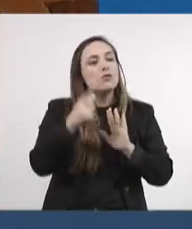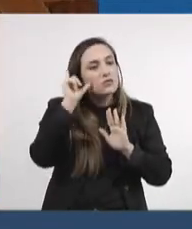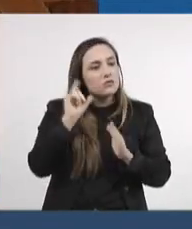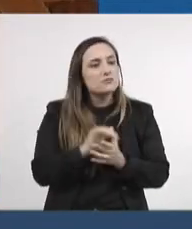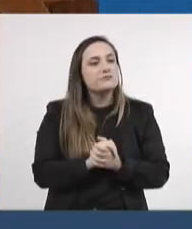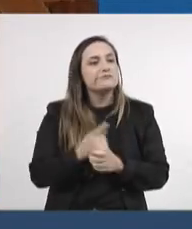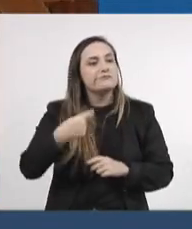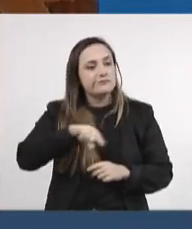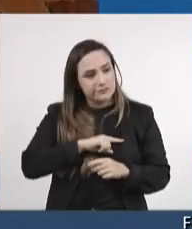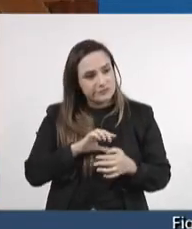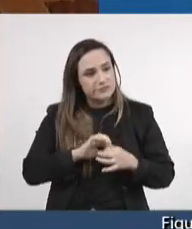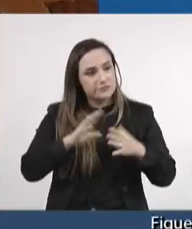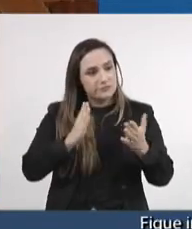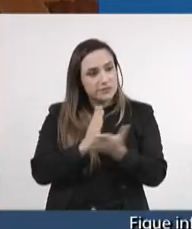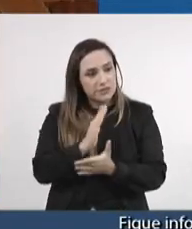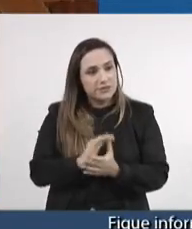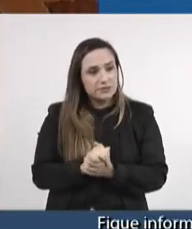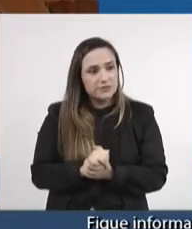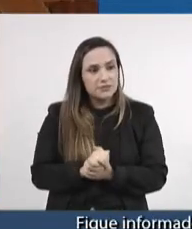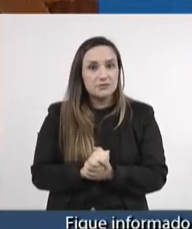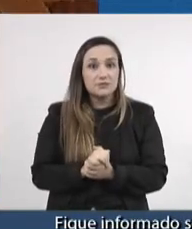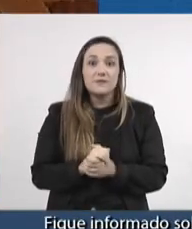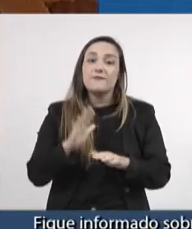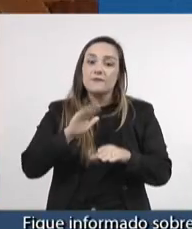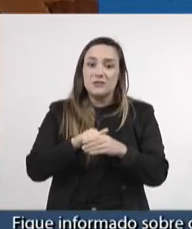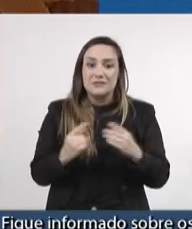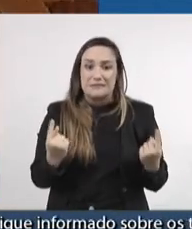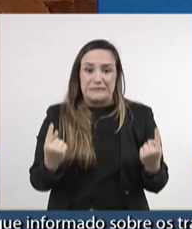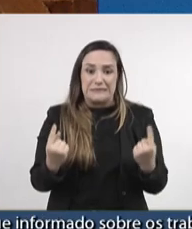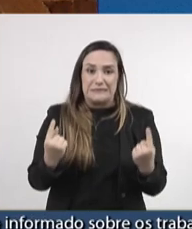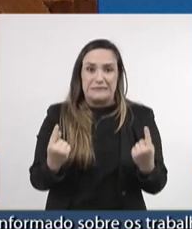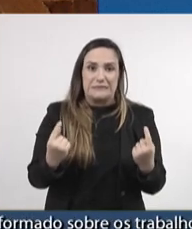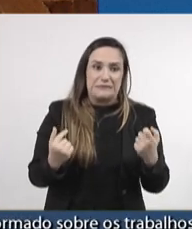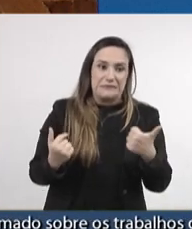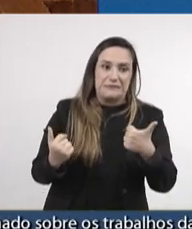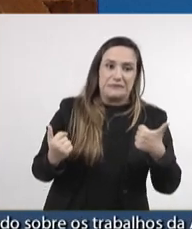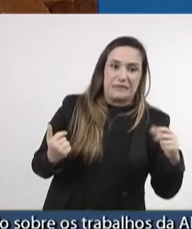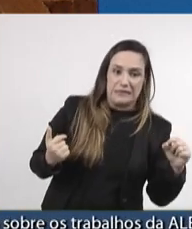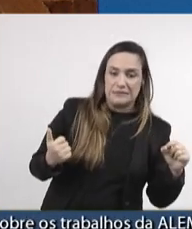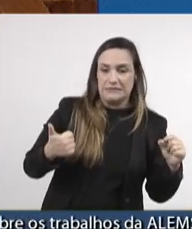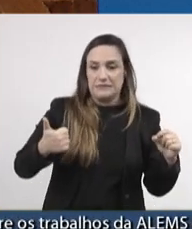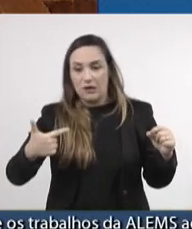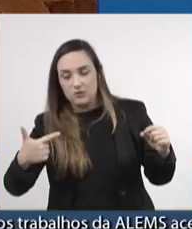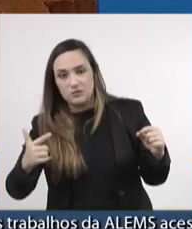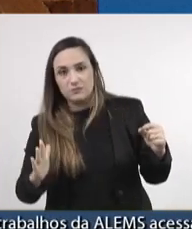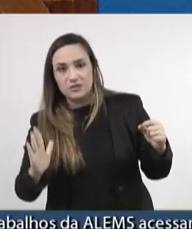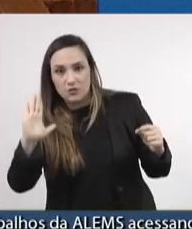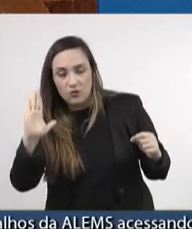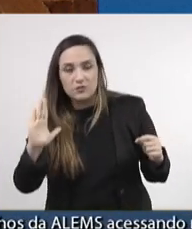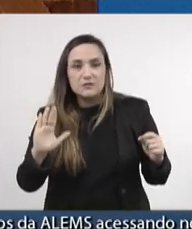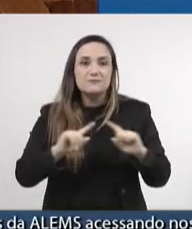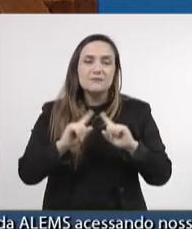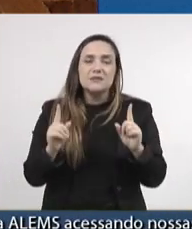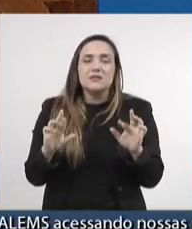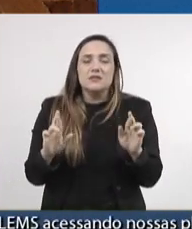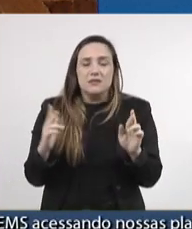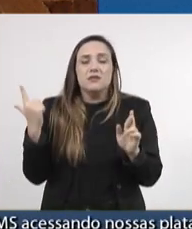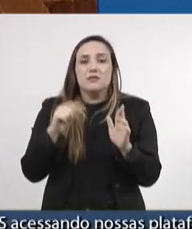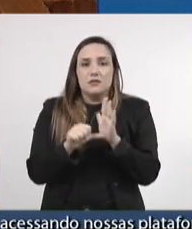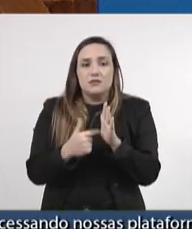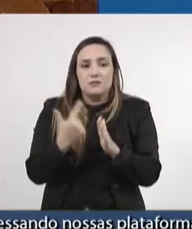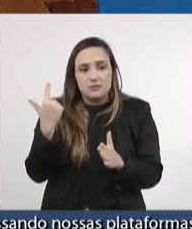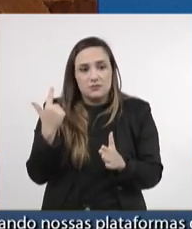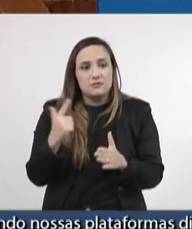permitimos passar numa votação apertada por 12 a 10. e eu espero que nós consigamos, em segunda